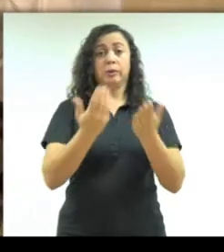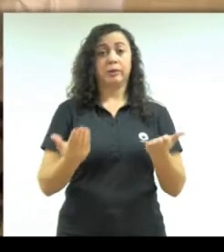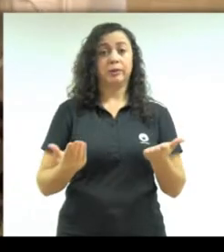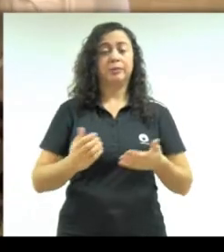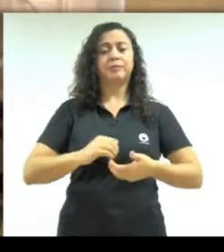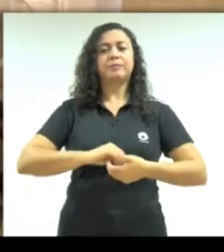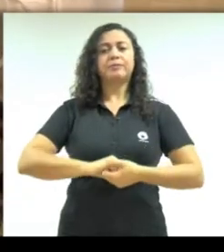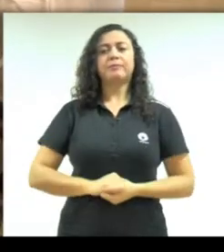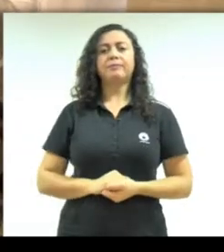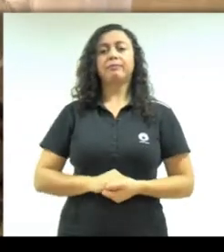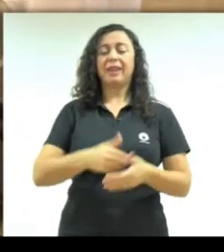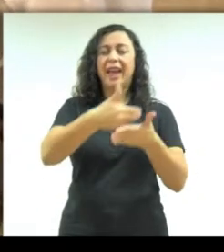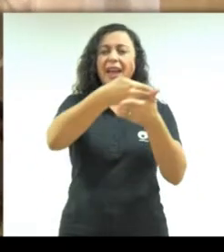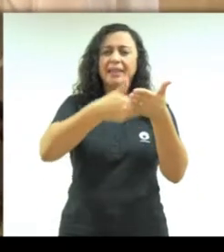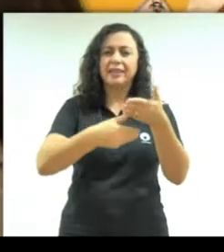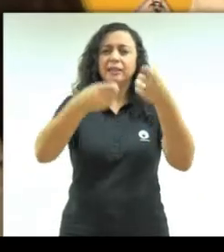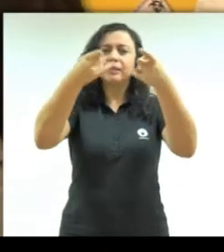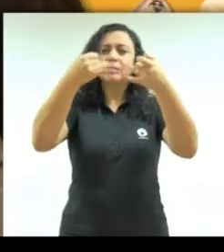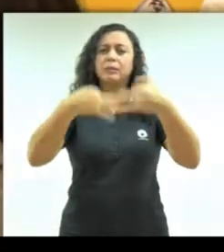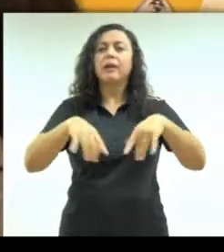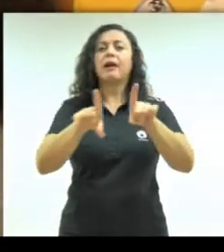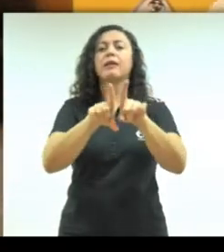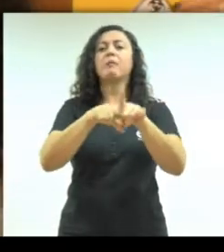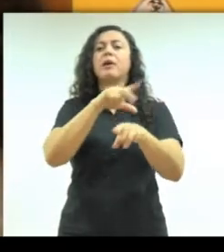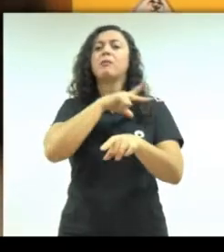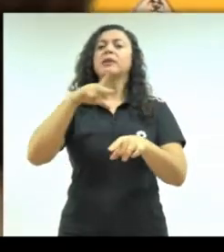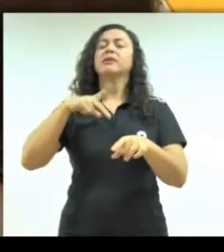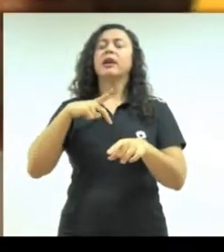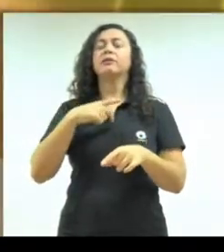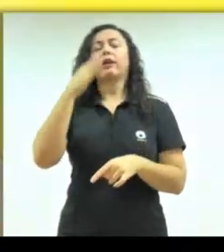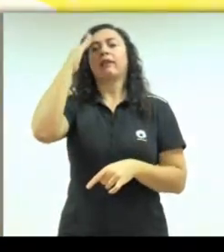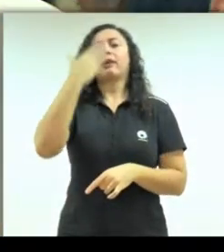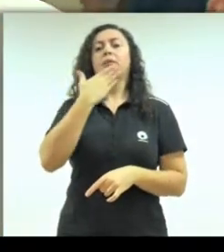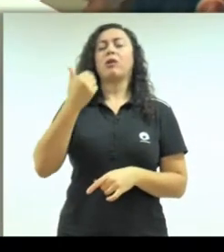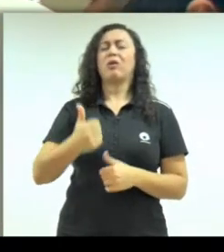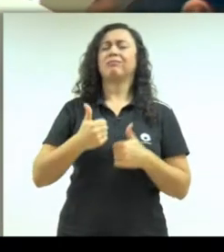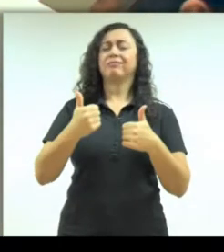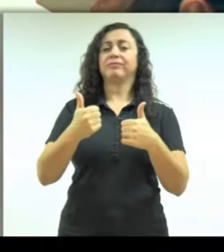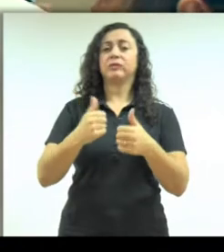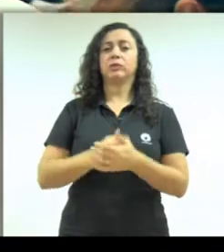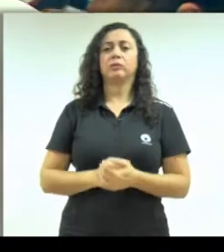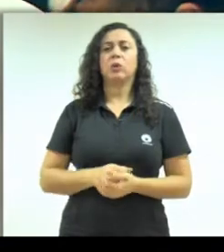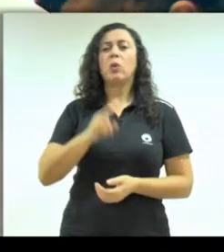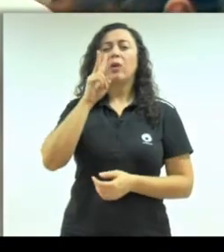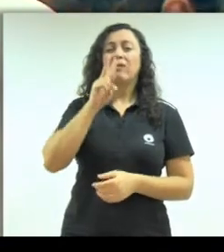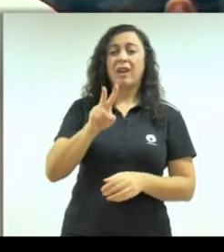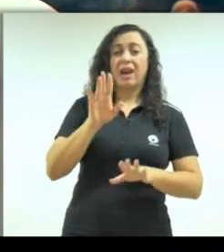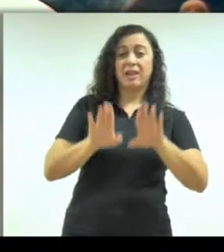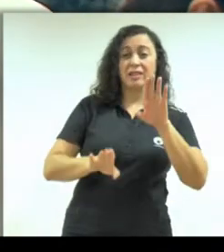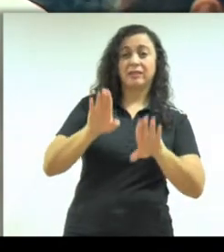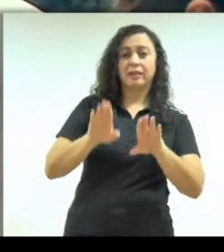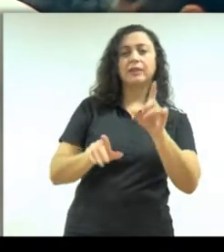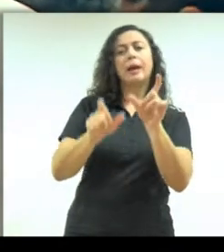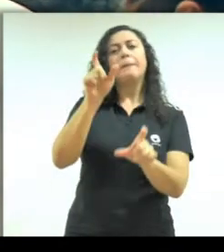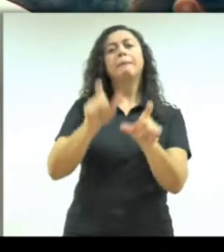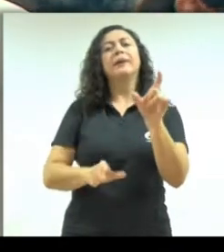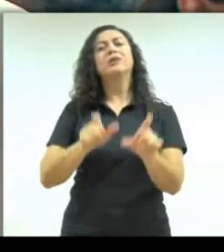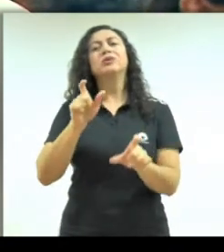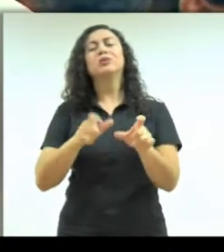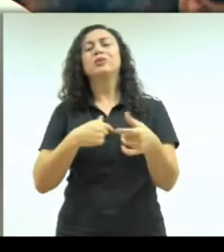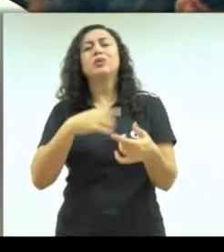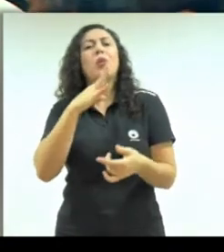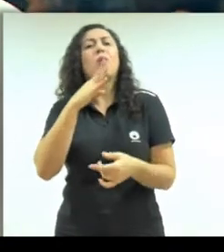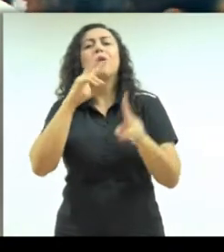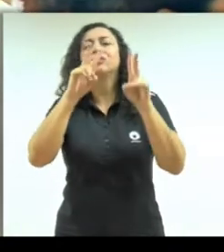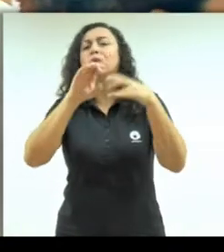Explicar a receita também pode garantir a adesão do paciente ao tratamento. O que a gente vê muito é que as pessoas não conhecem